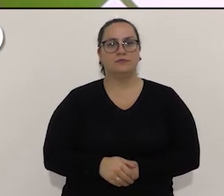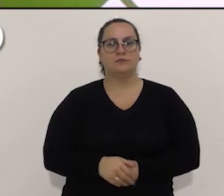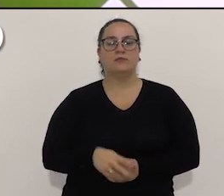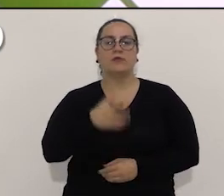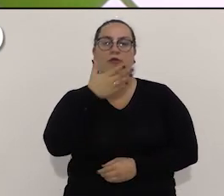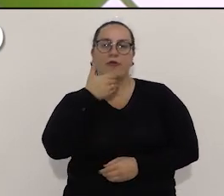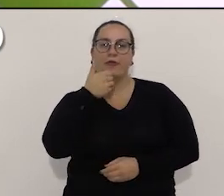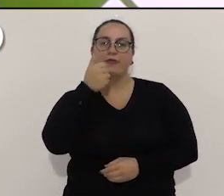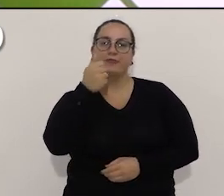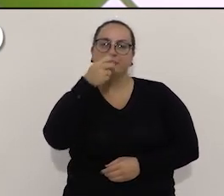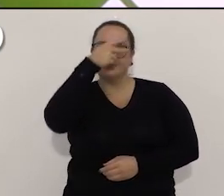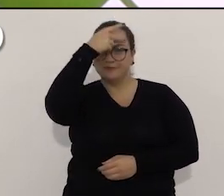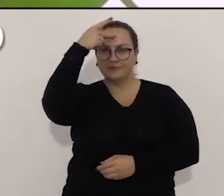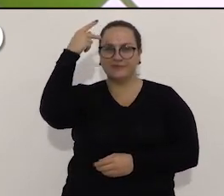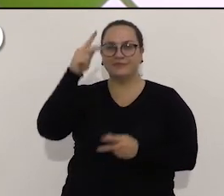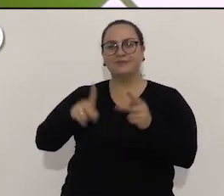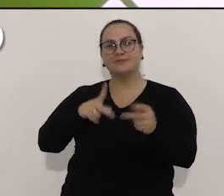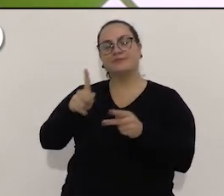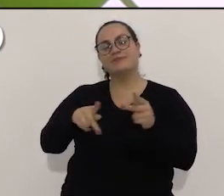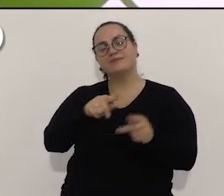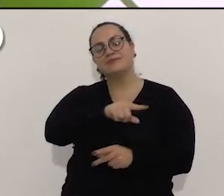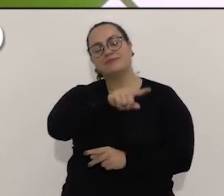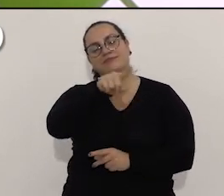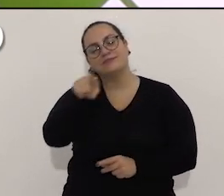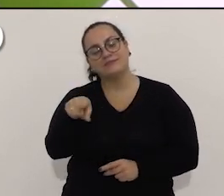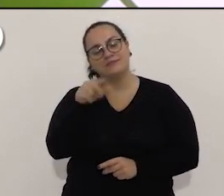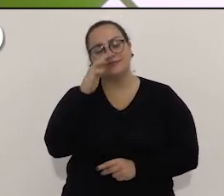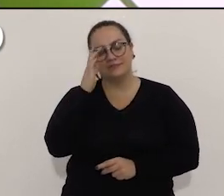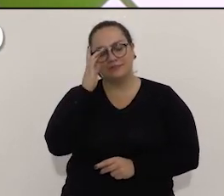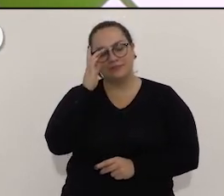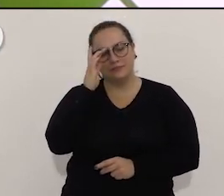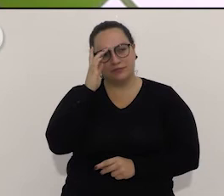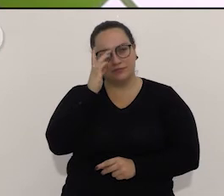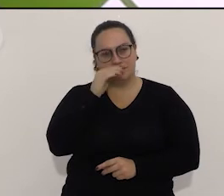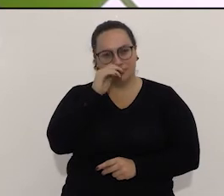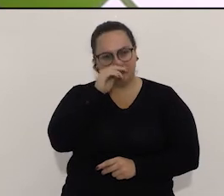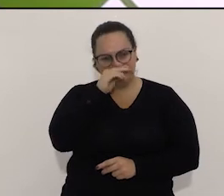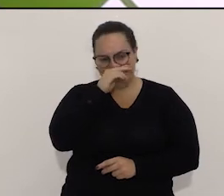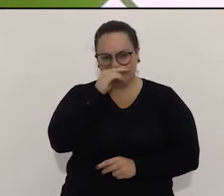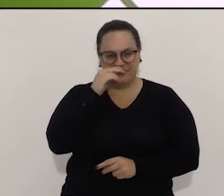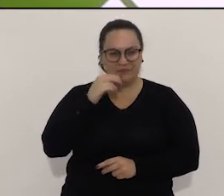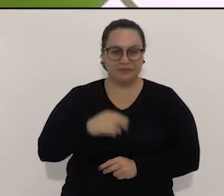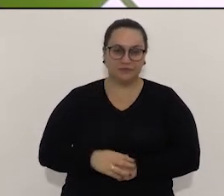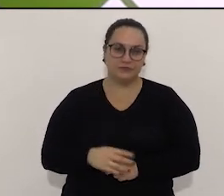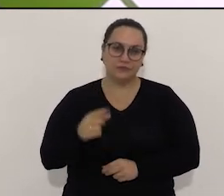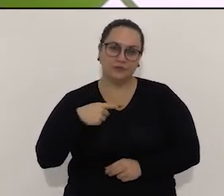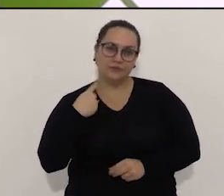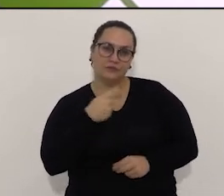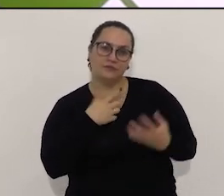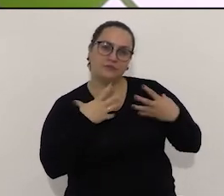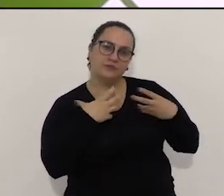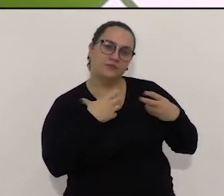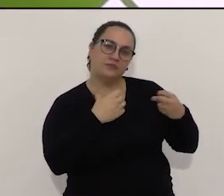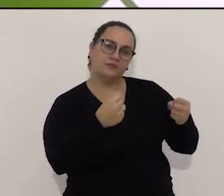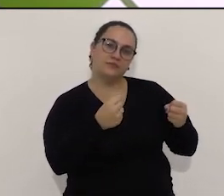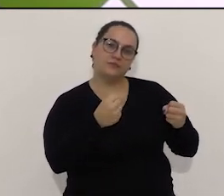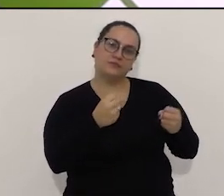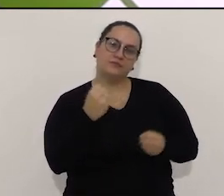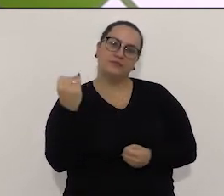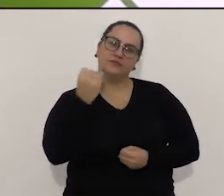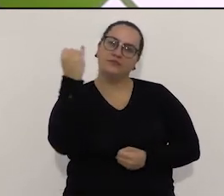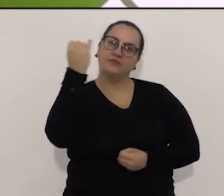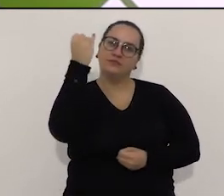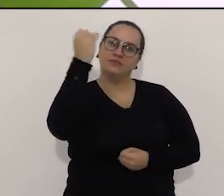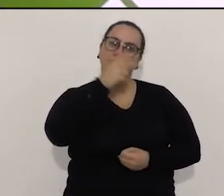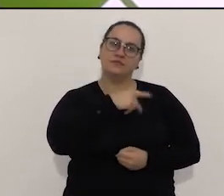ouvintes aí, telespectadores aí da Dovale, Notícias e a Jovem Pan. O que a gente queria deixar para vocês, assim, de